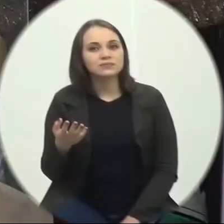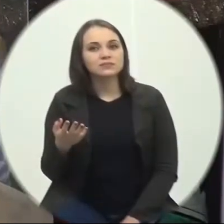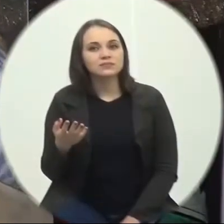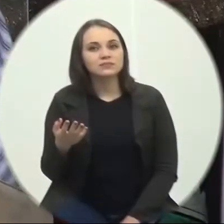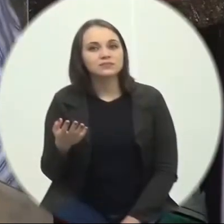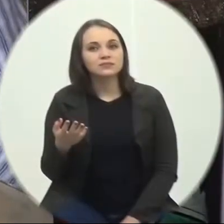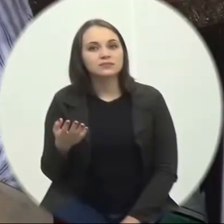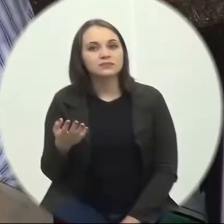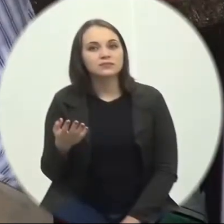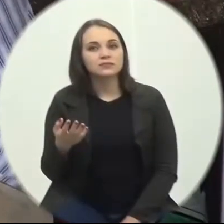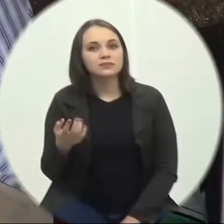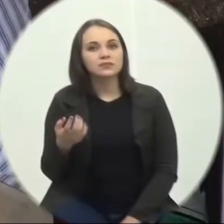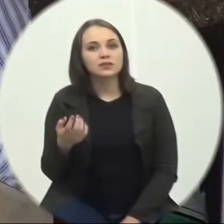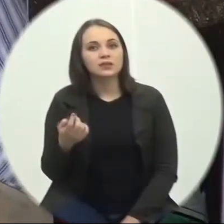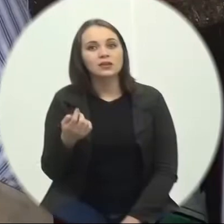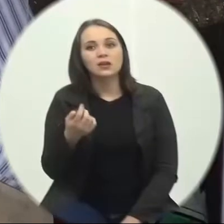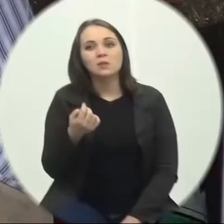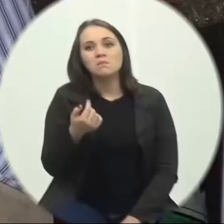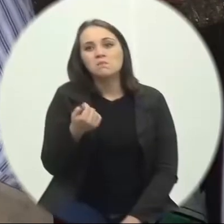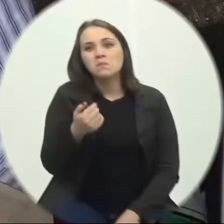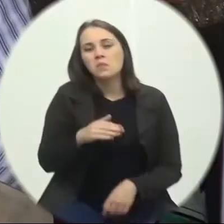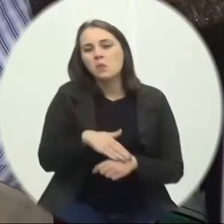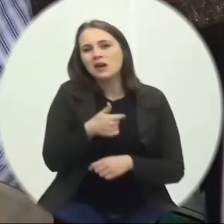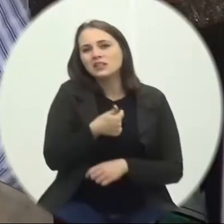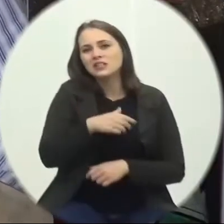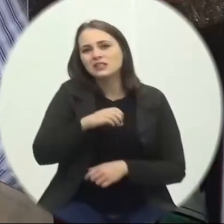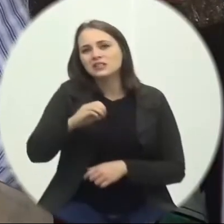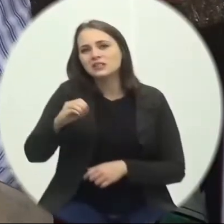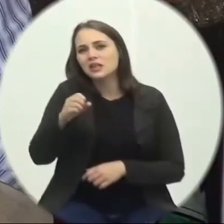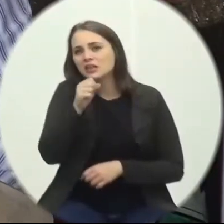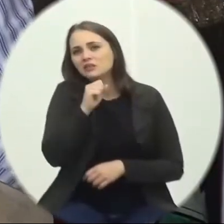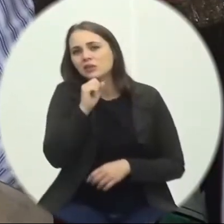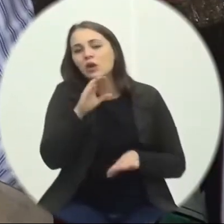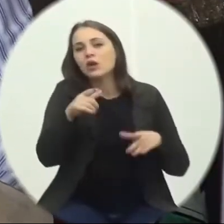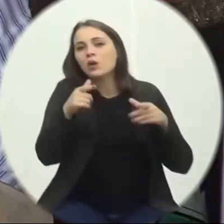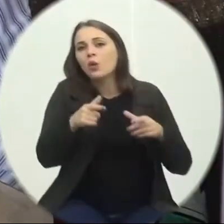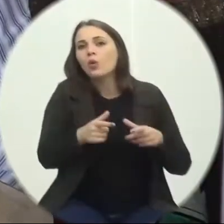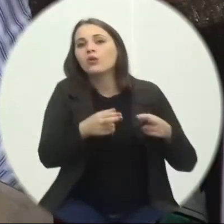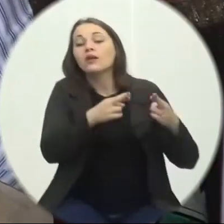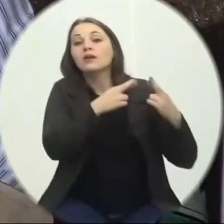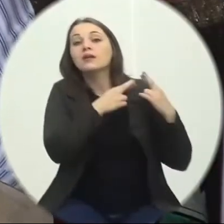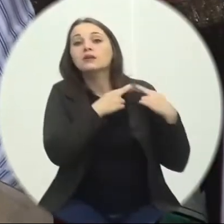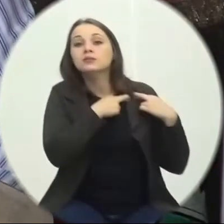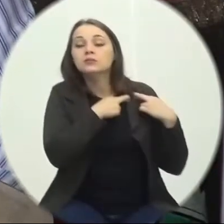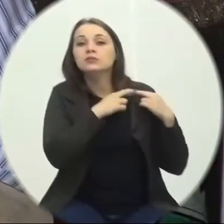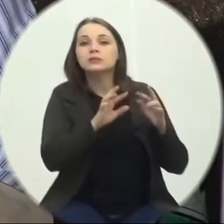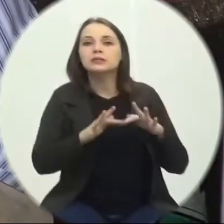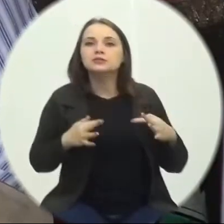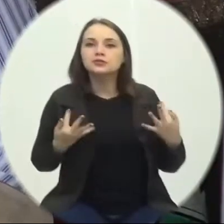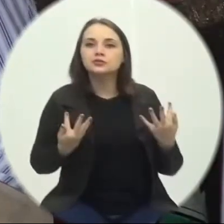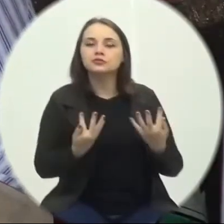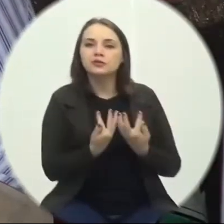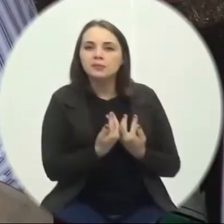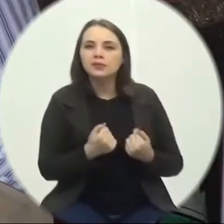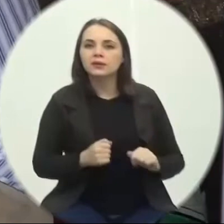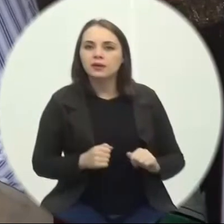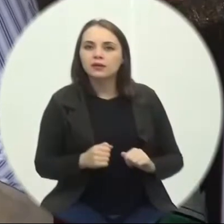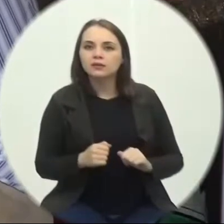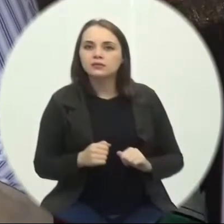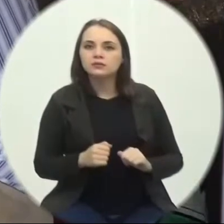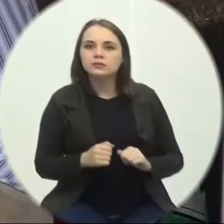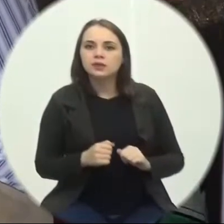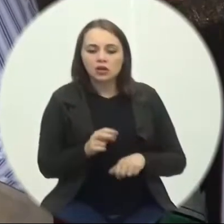Pouco mais De 100 E onde Está A responsabilidade Dos familiares Dos nossos